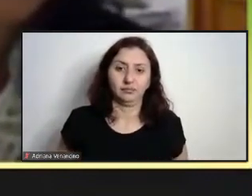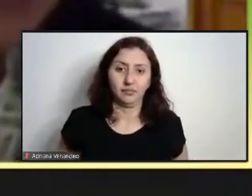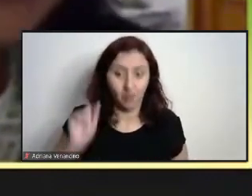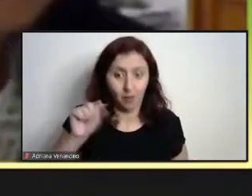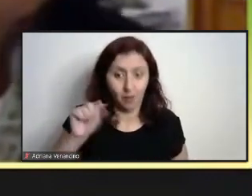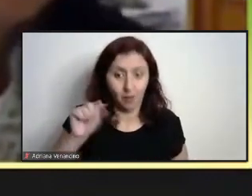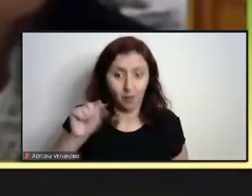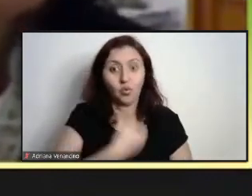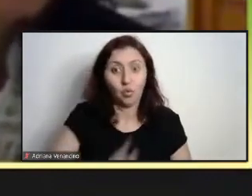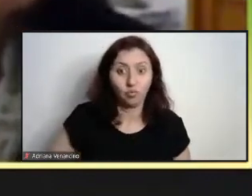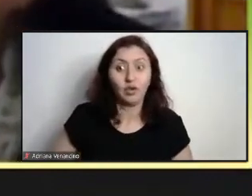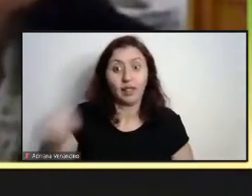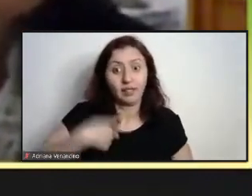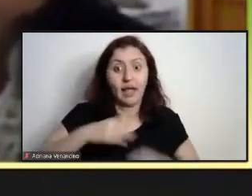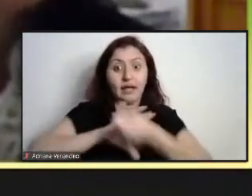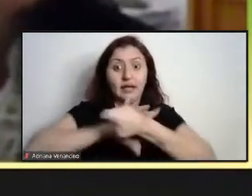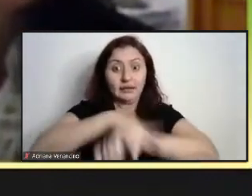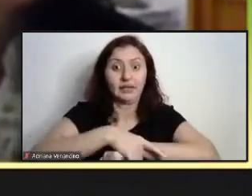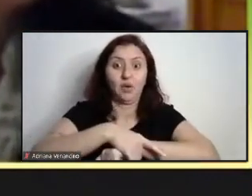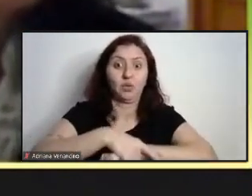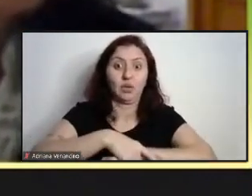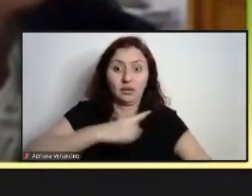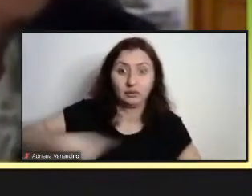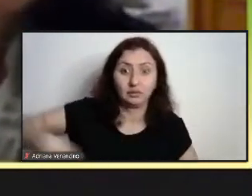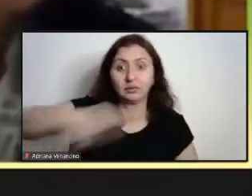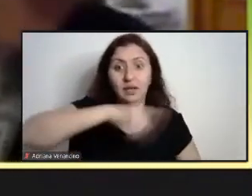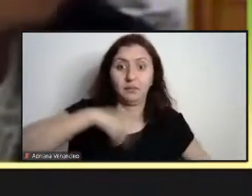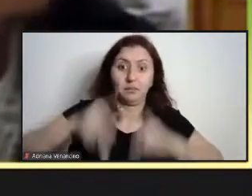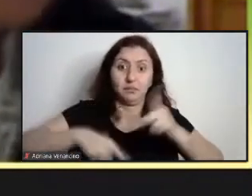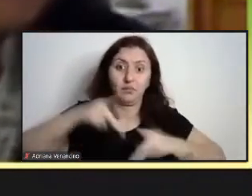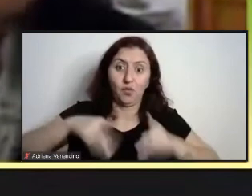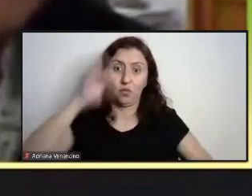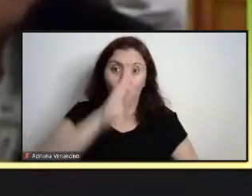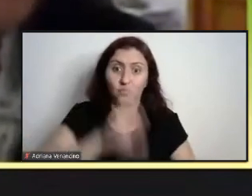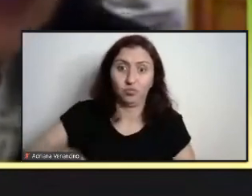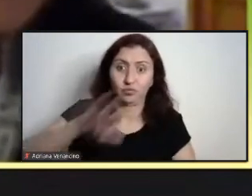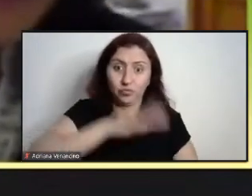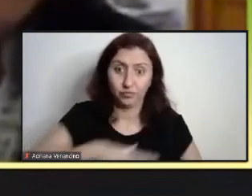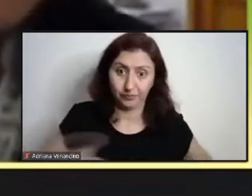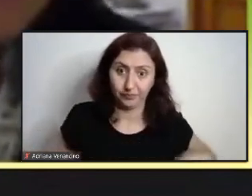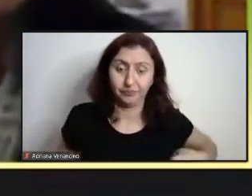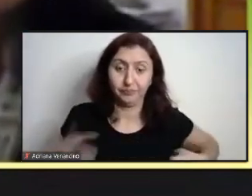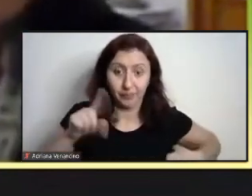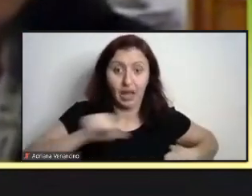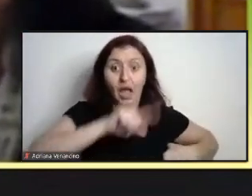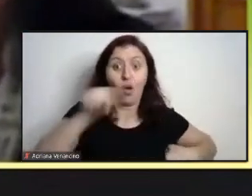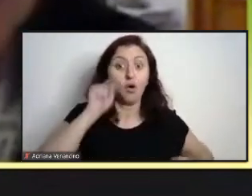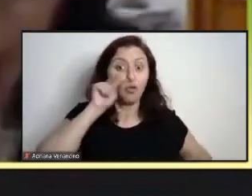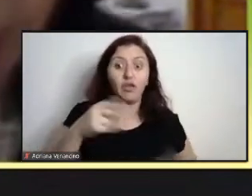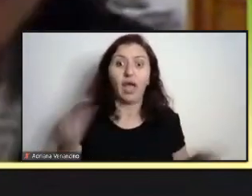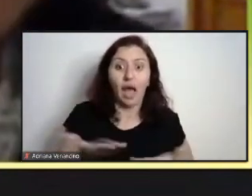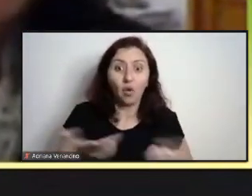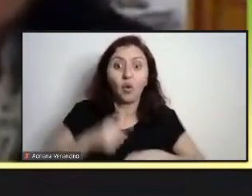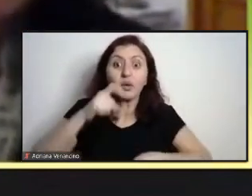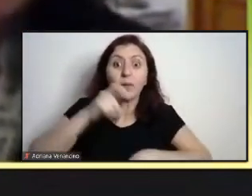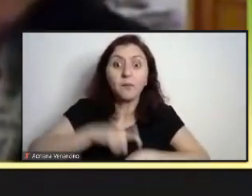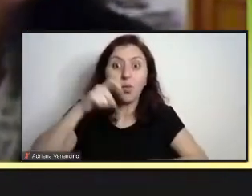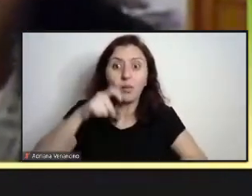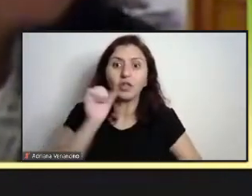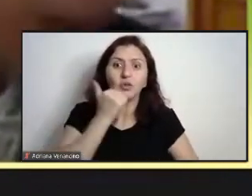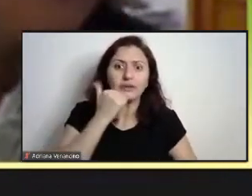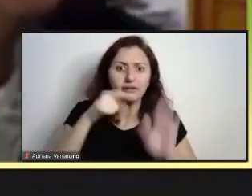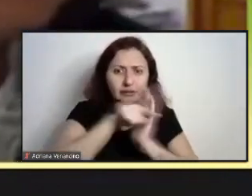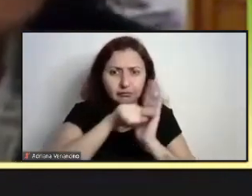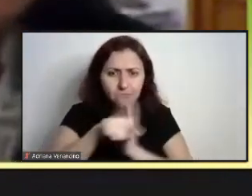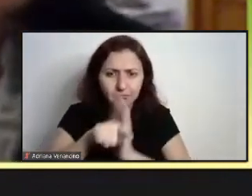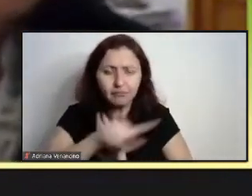governo, é para agradar segurança para os seus cidadãos, para as suas cidadãs, e aí, quando a gente avaliar que é o momento adequado e a ciência avaliar isso,